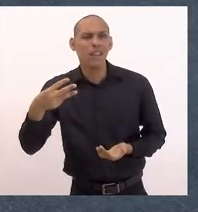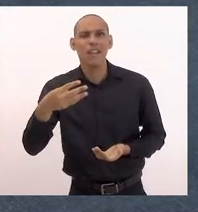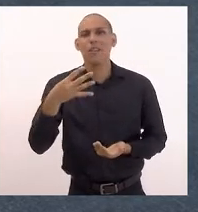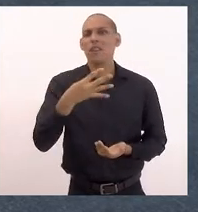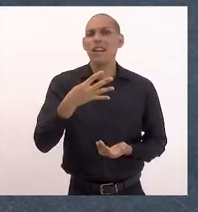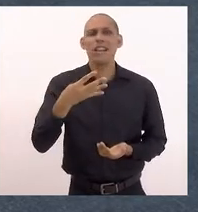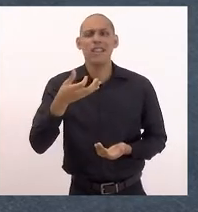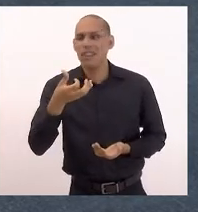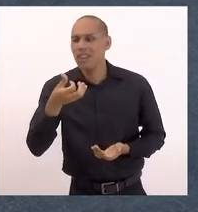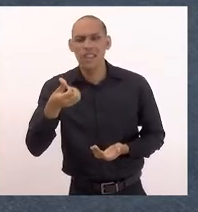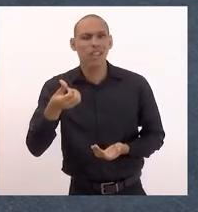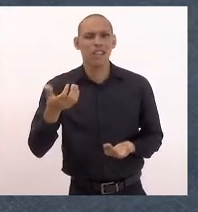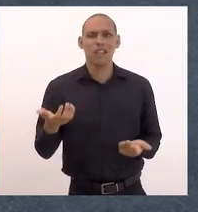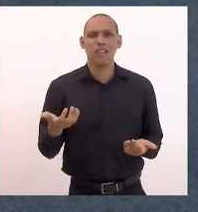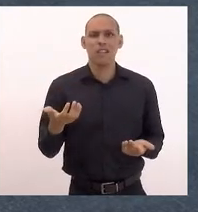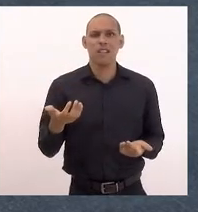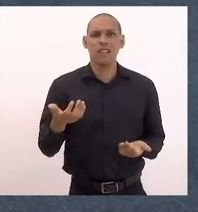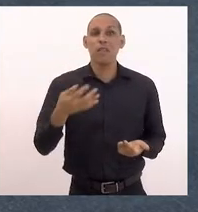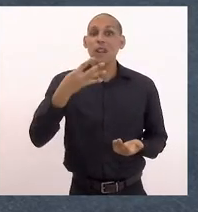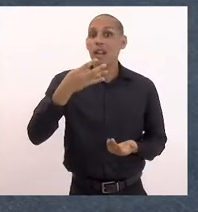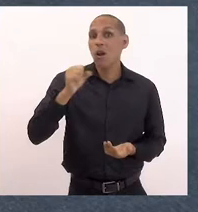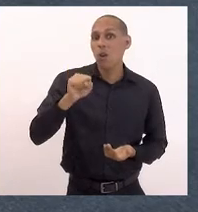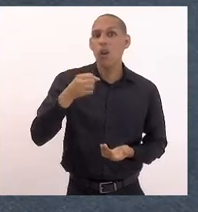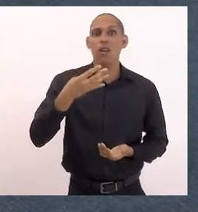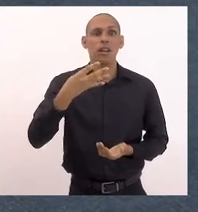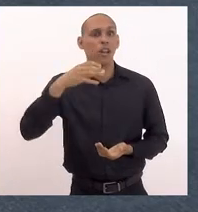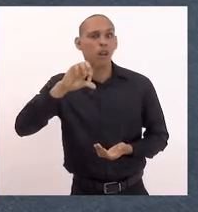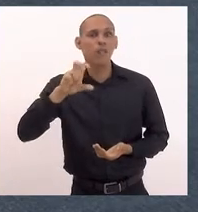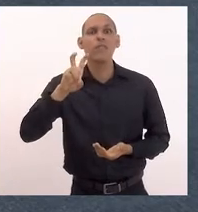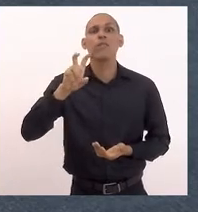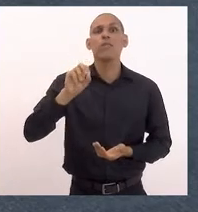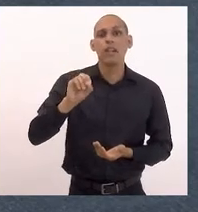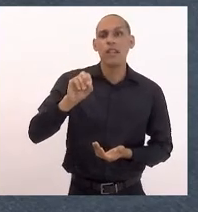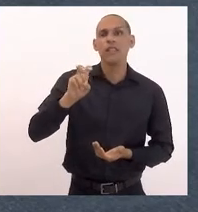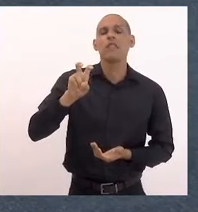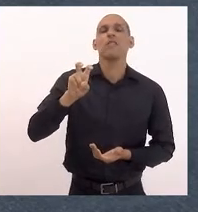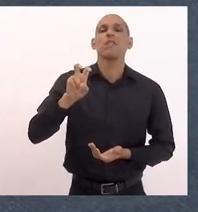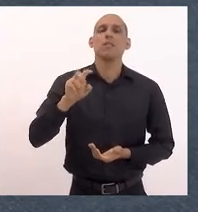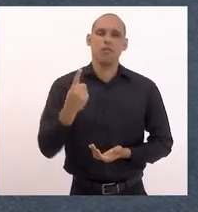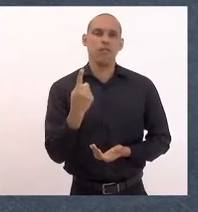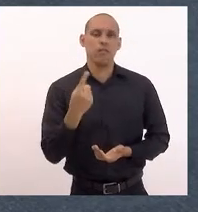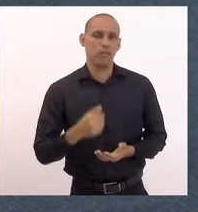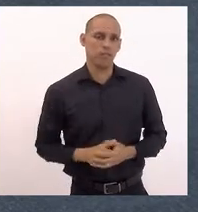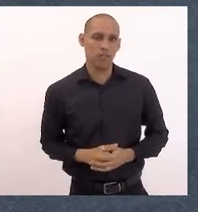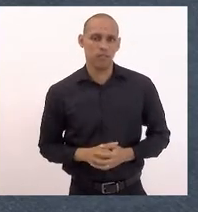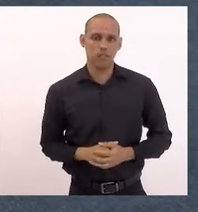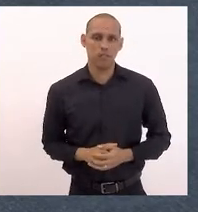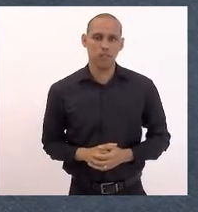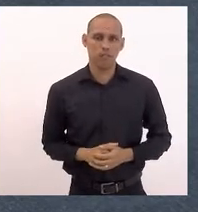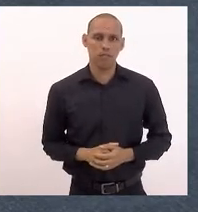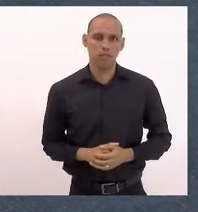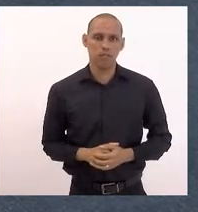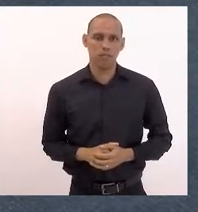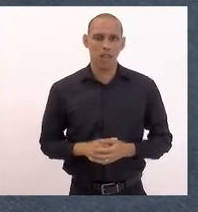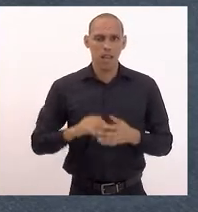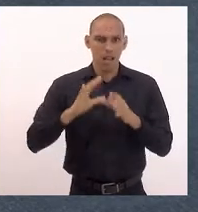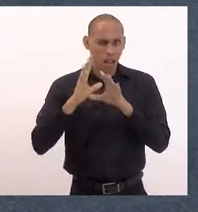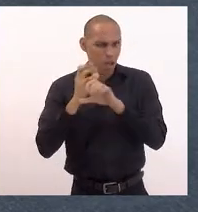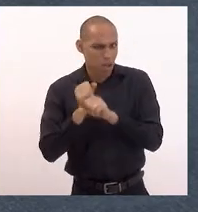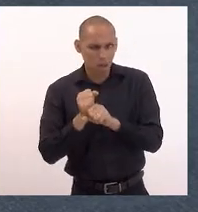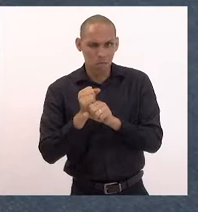46, 48, 49, 50 e 51. Essas emendas